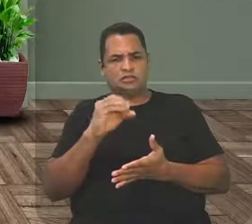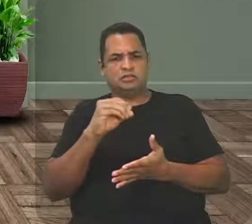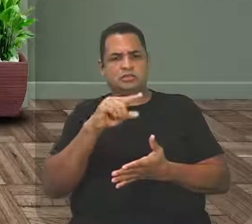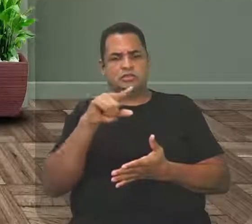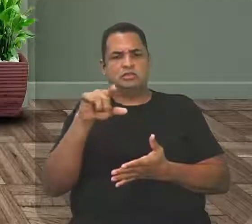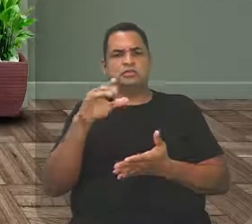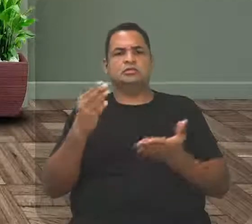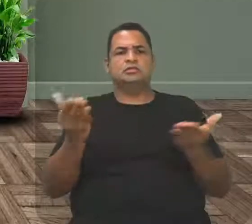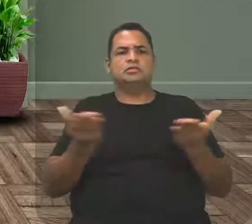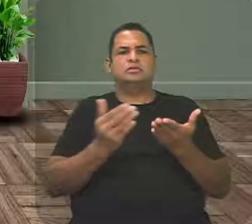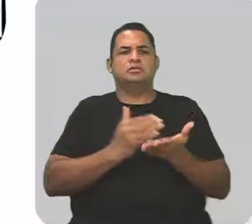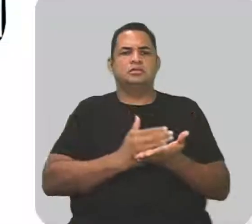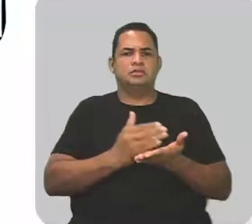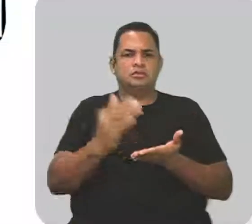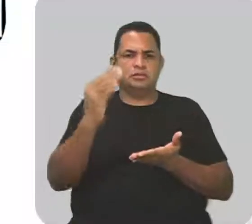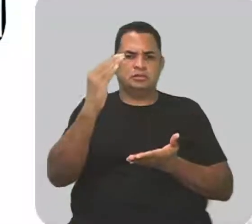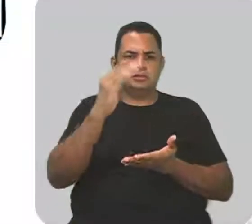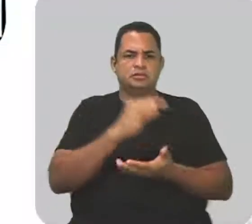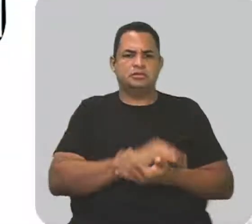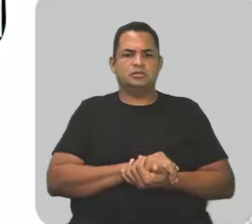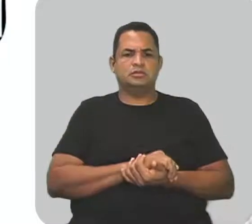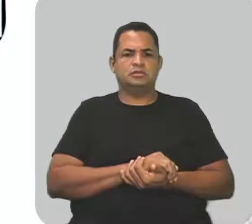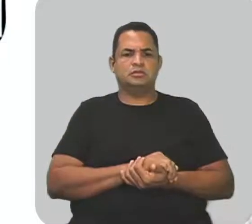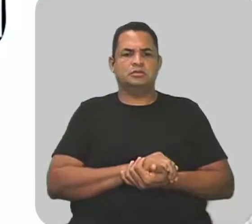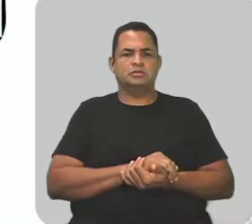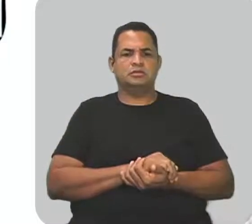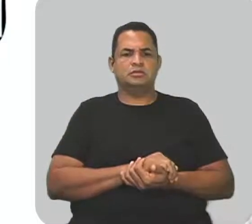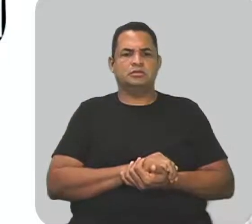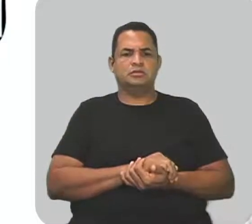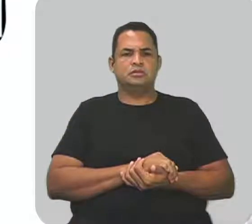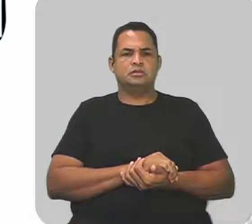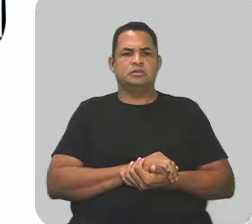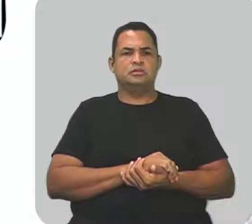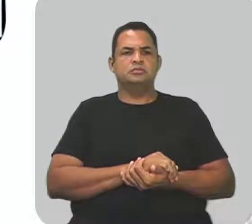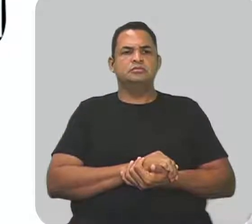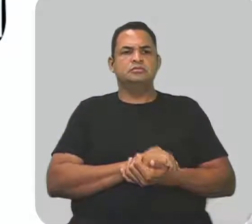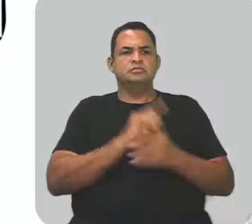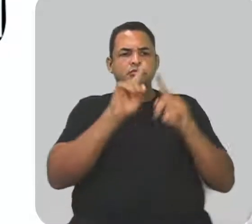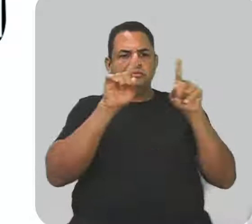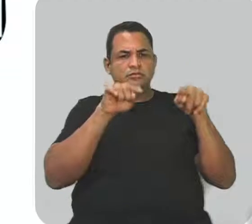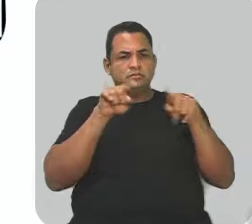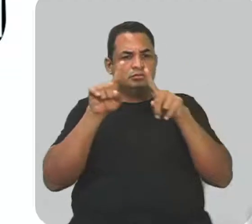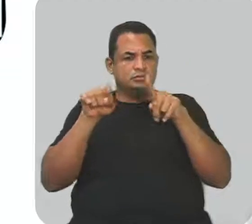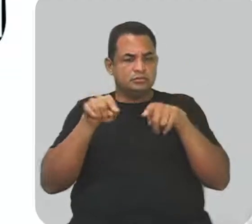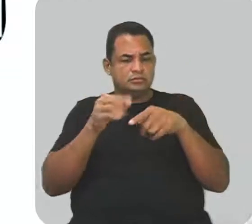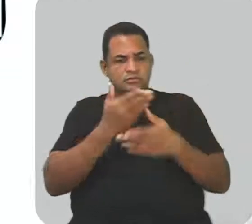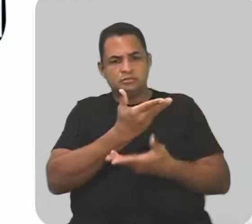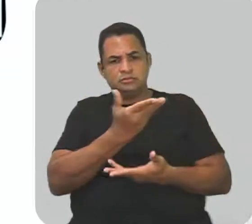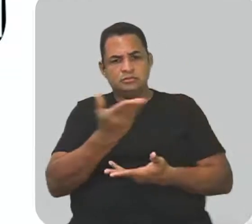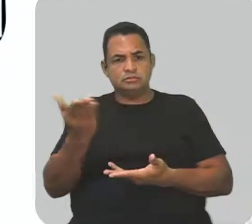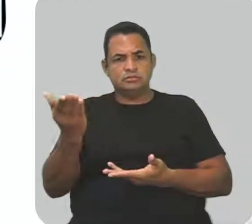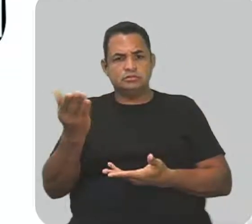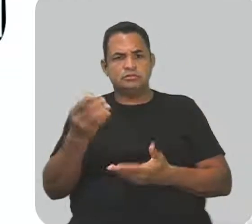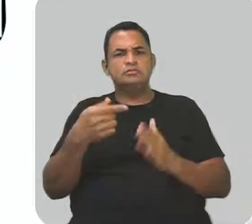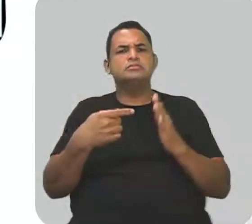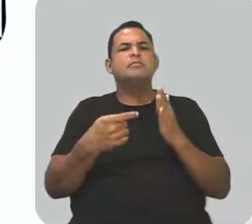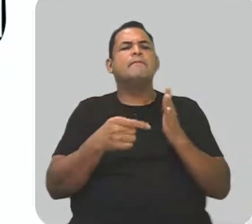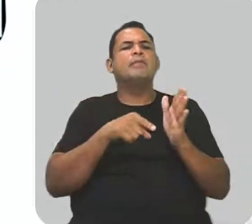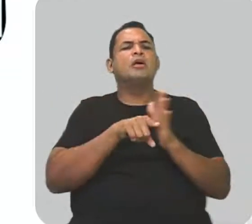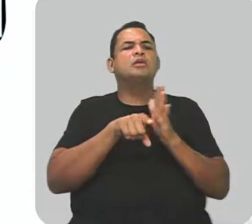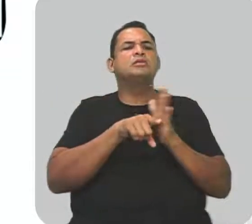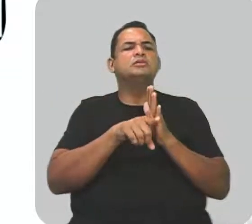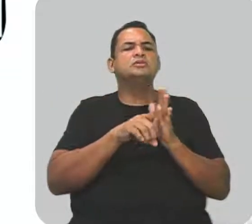Vamos lá, vamos adiante. Outra aqui, agora uma tira, né? Para você, fica a pergunta,